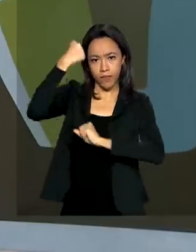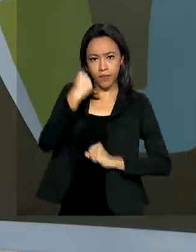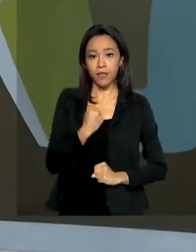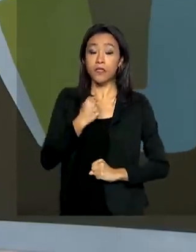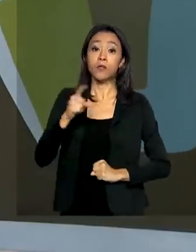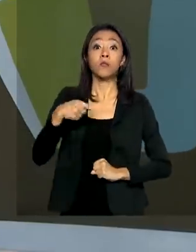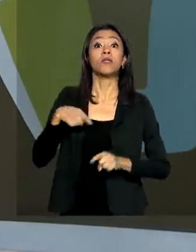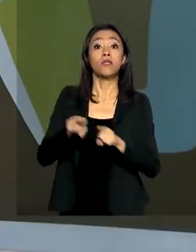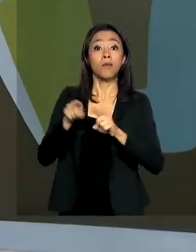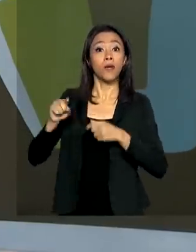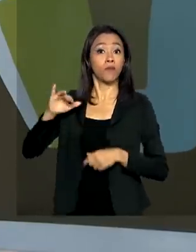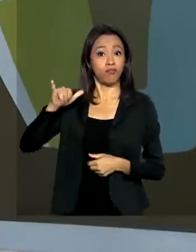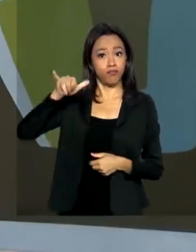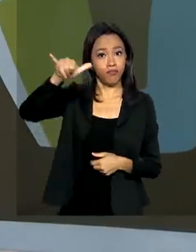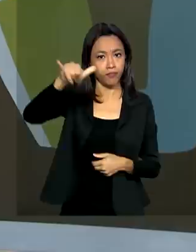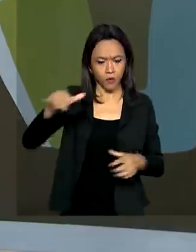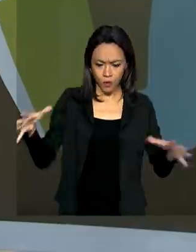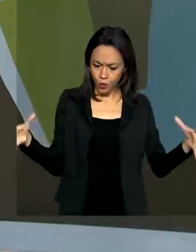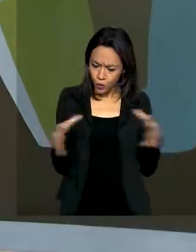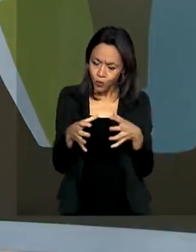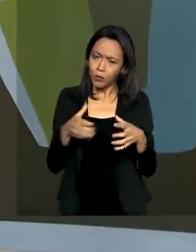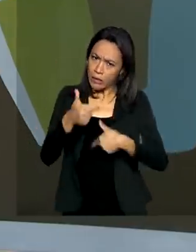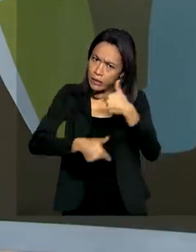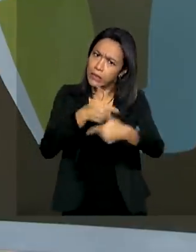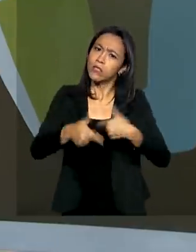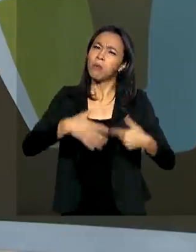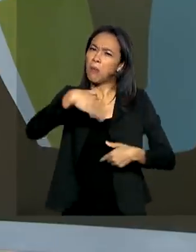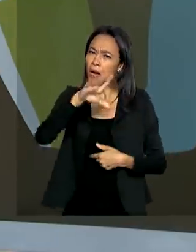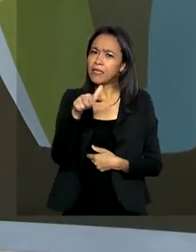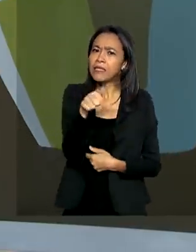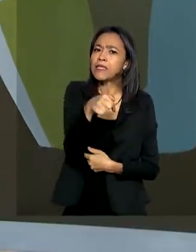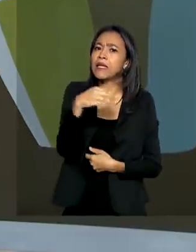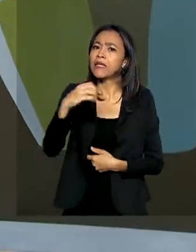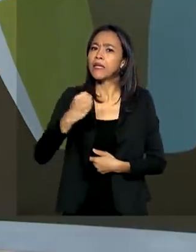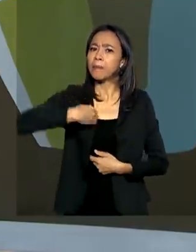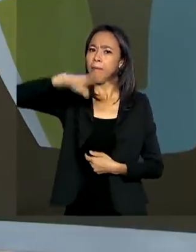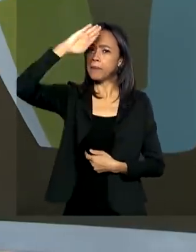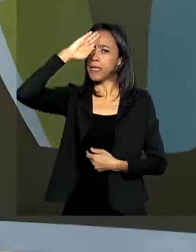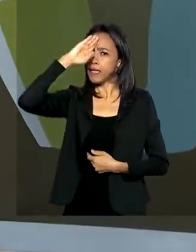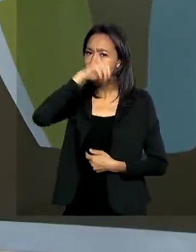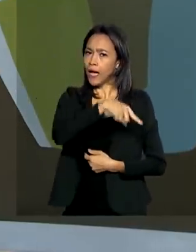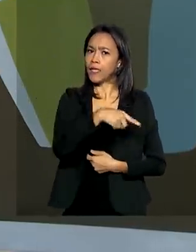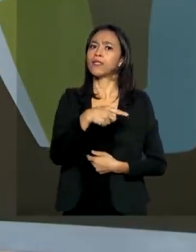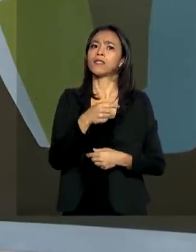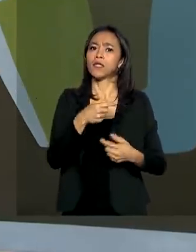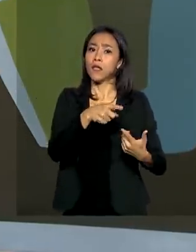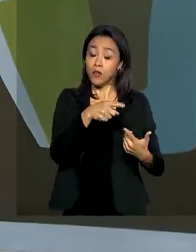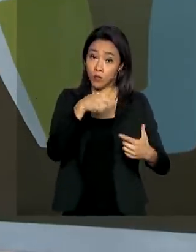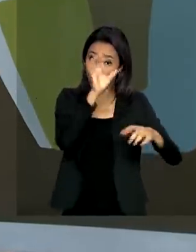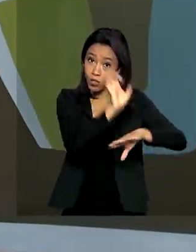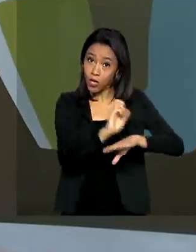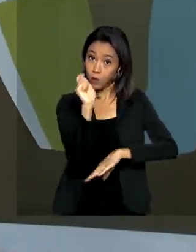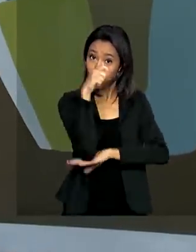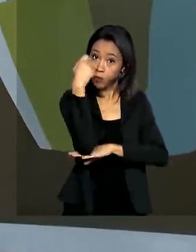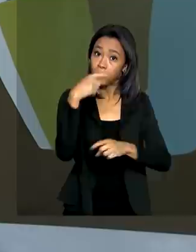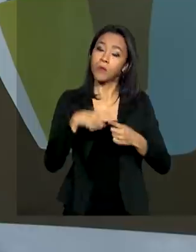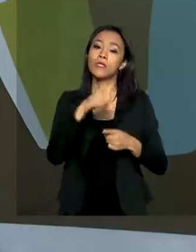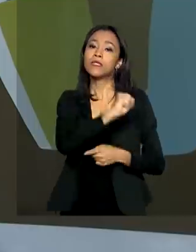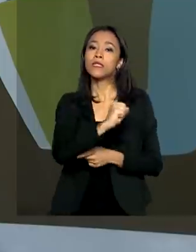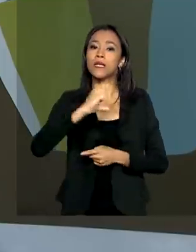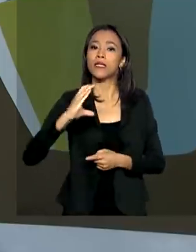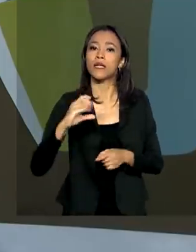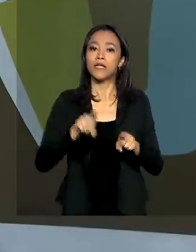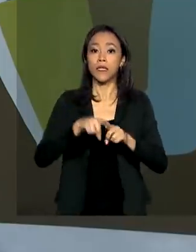mais de 70 militares planejando ações para os estados da região sul, Rio Grande do Sul, Santa Catarina